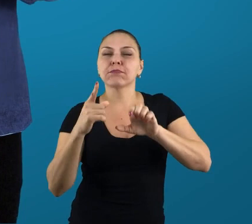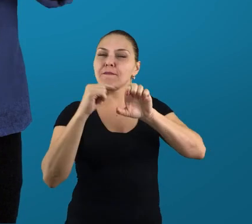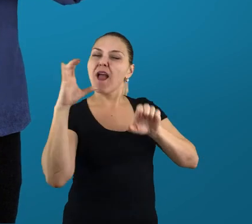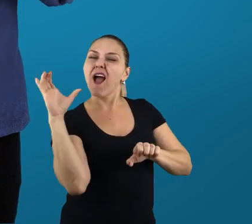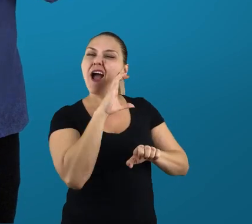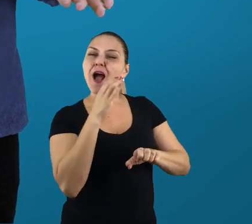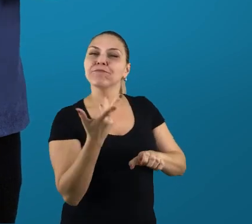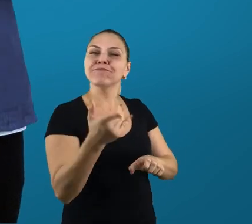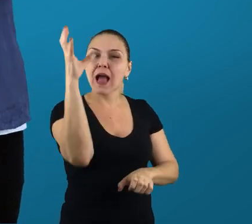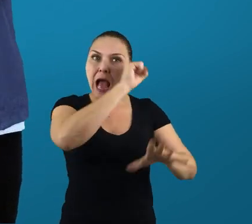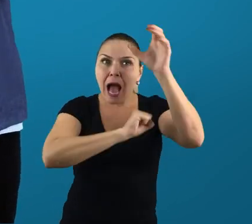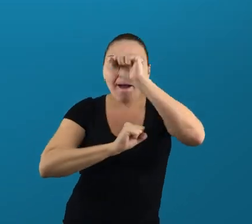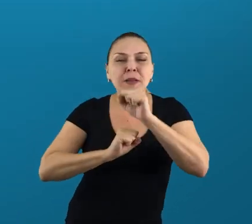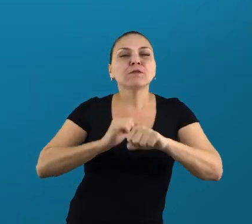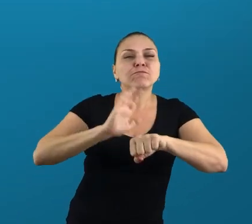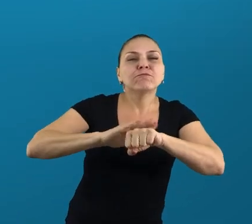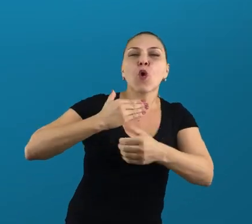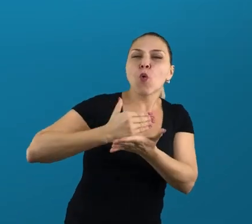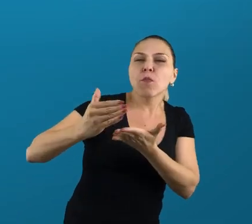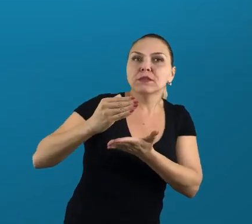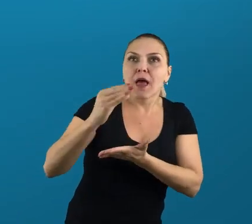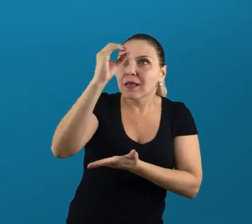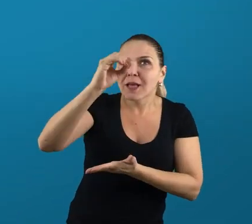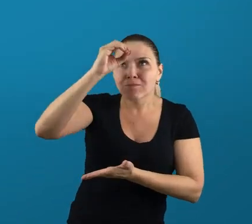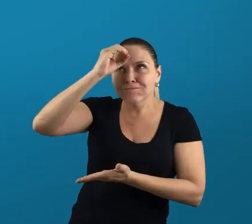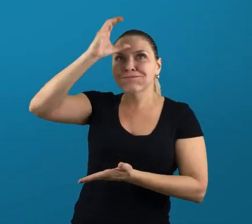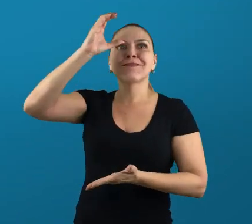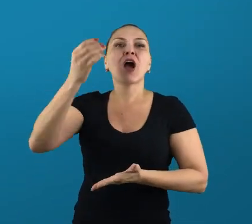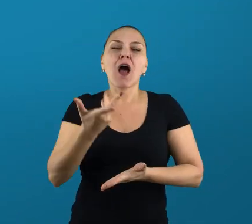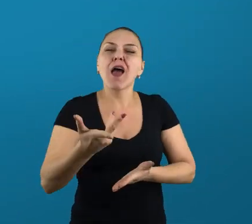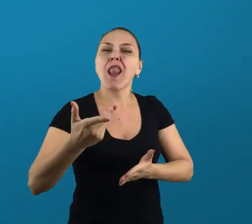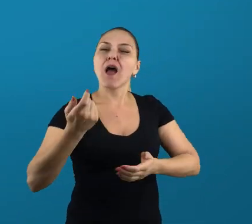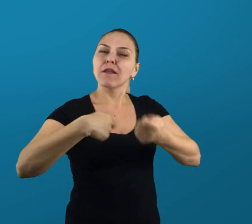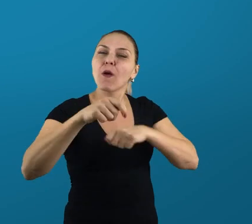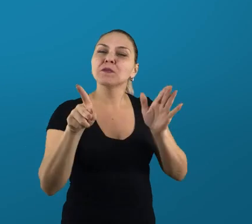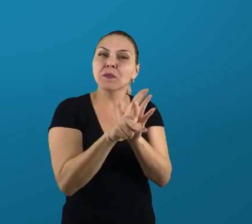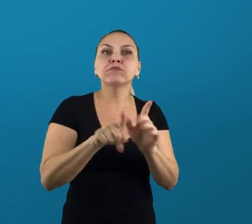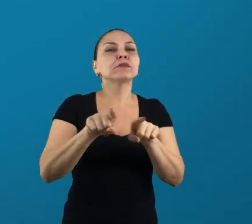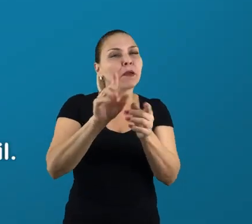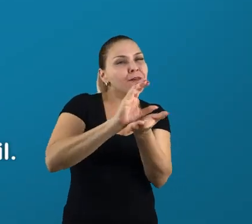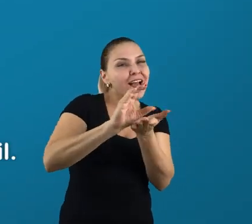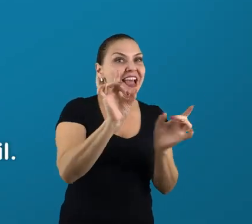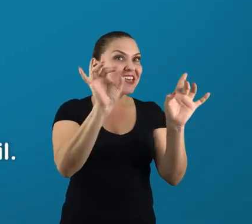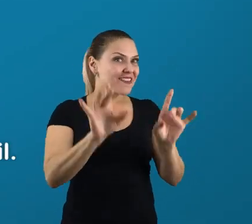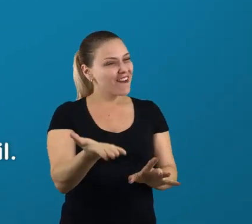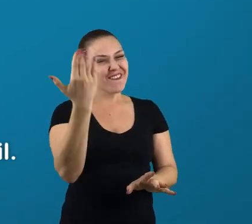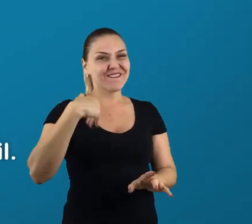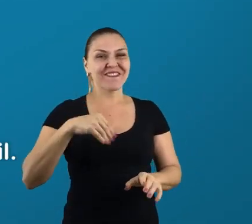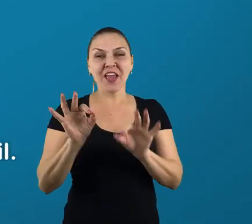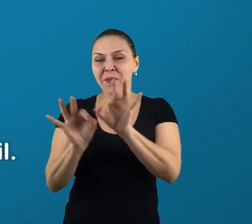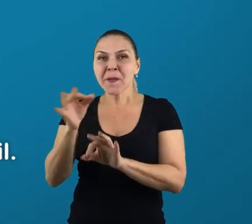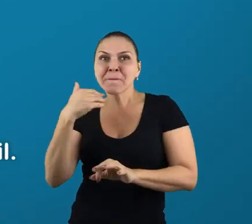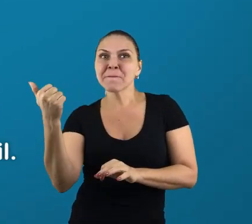você aprende tudo para começar a empreender do zero ou acelerar o seu negócio. E ainda tem acesso a uma linha de crédito especial. Venha para o maior